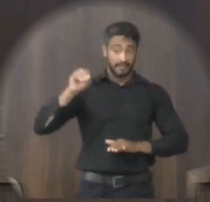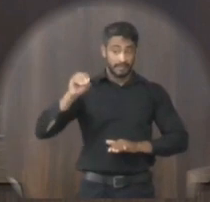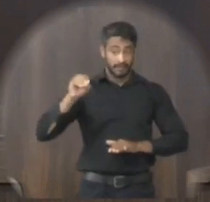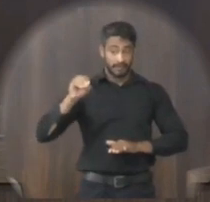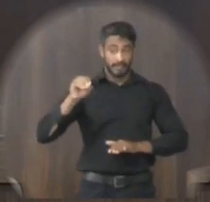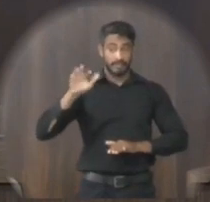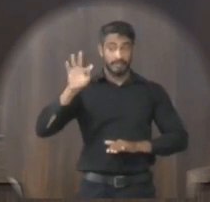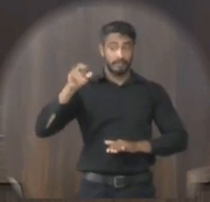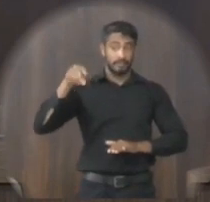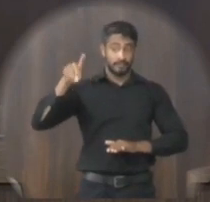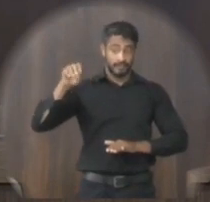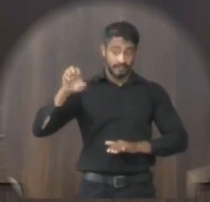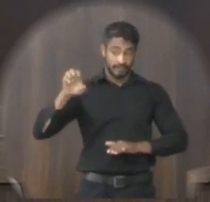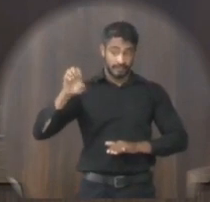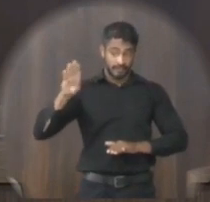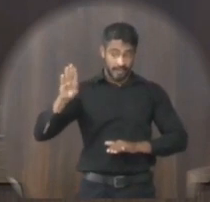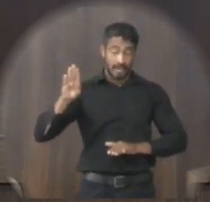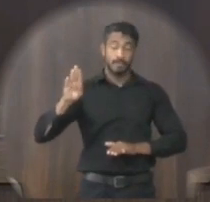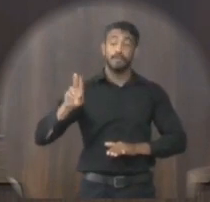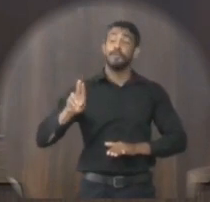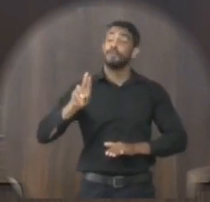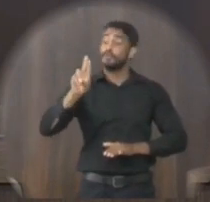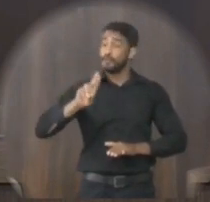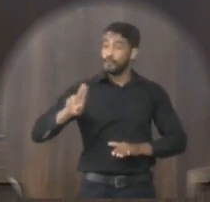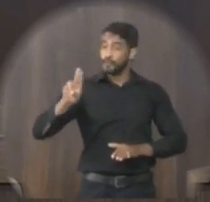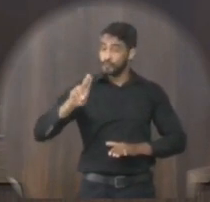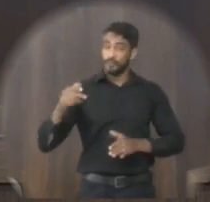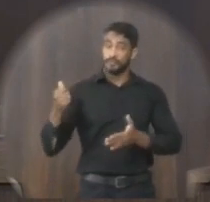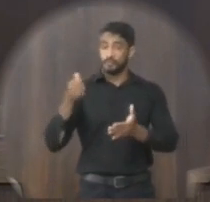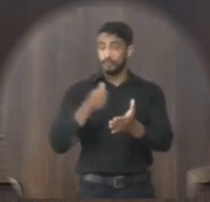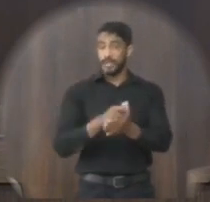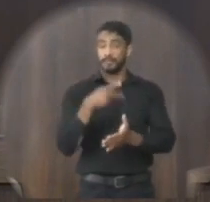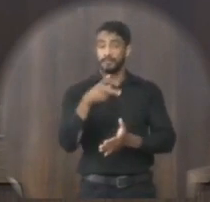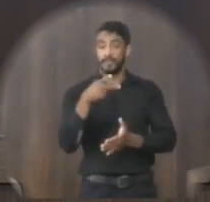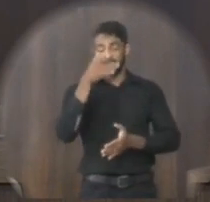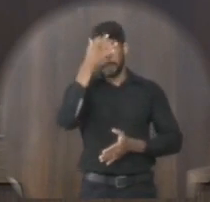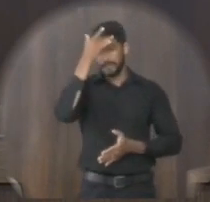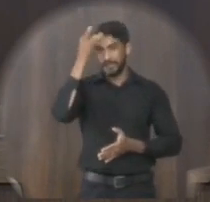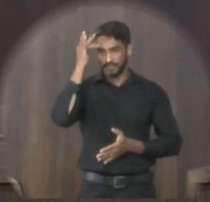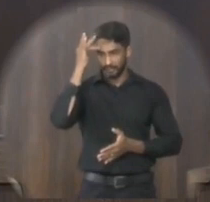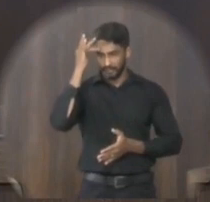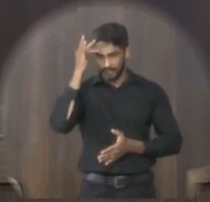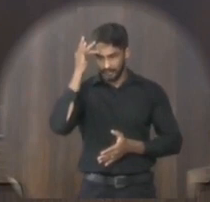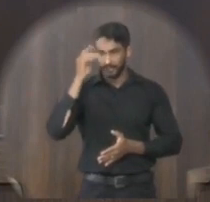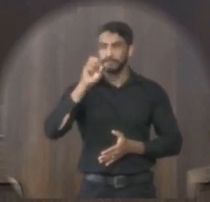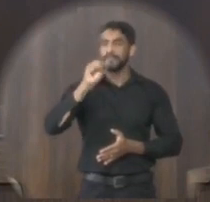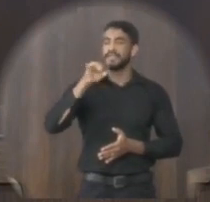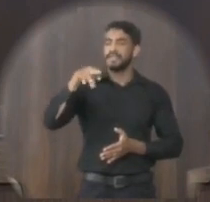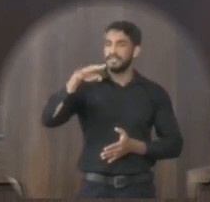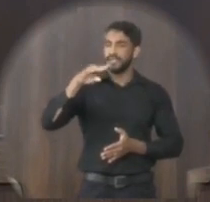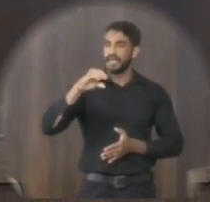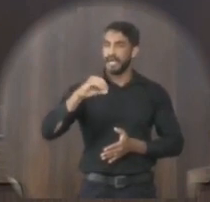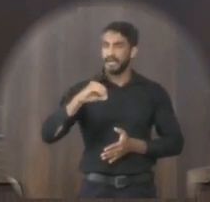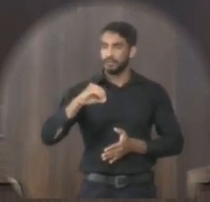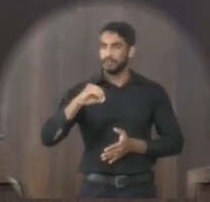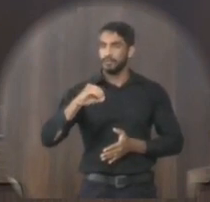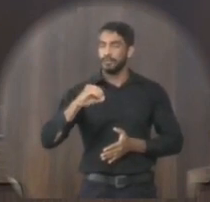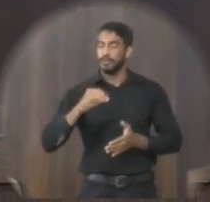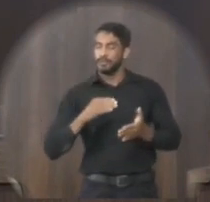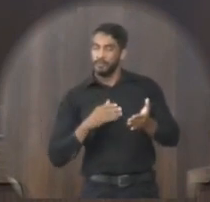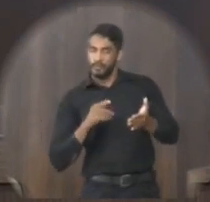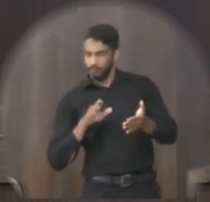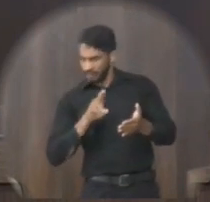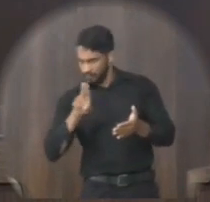do fundeb foi gasto exclusivamente com a folha do magistério se ficar comprovado que o gestor não gastou com o